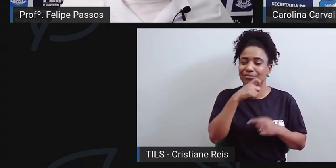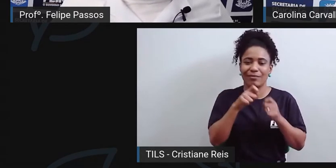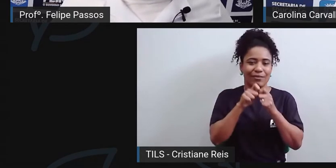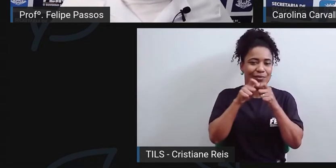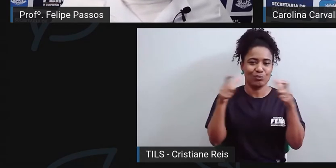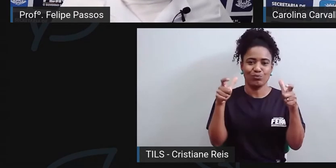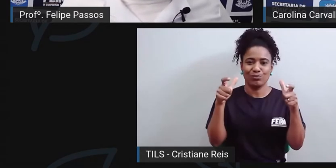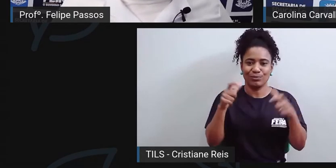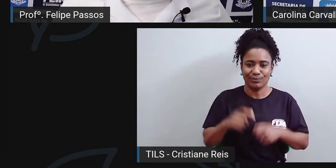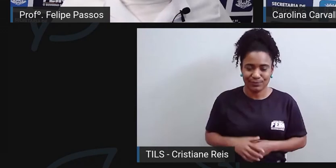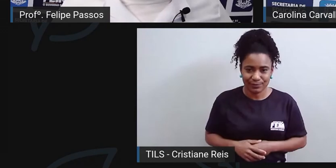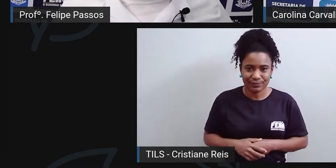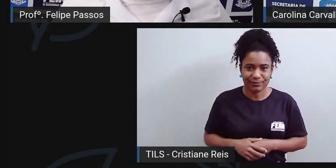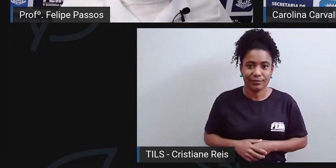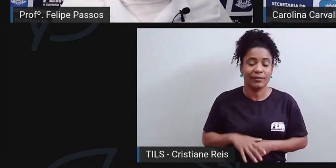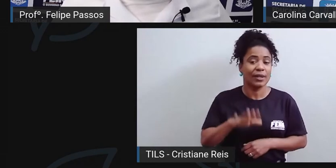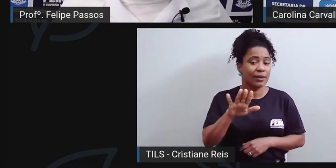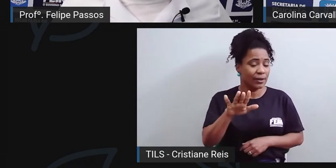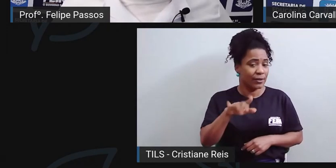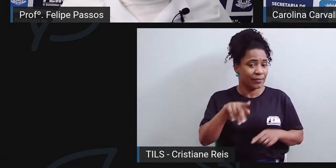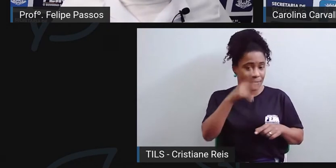também, por exemplo, gestantes,